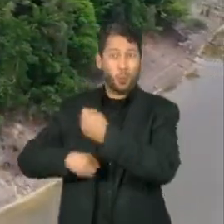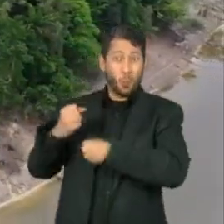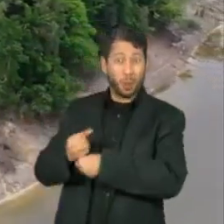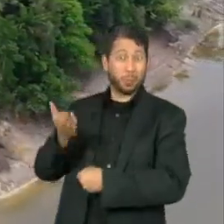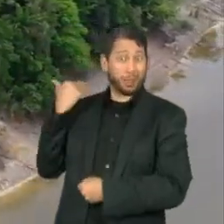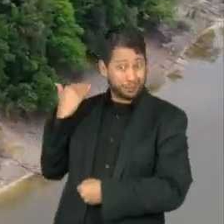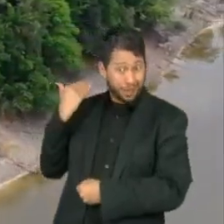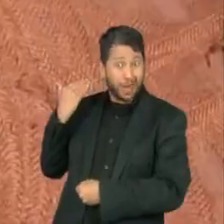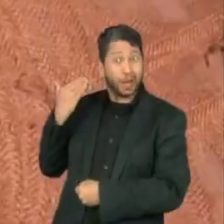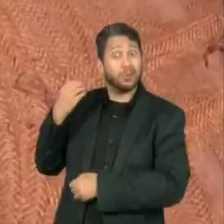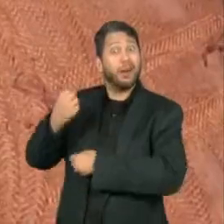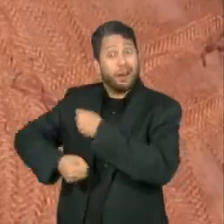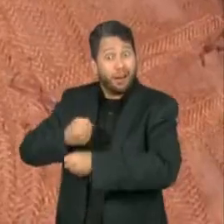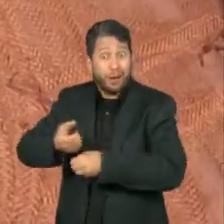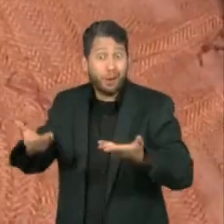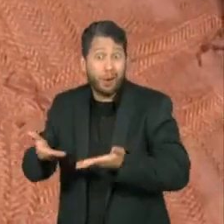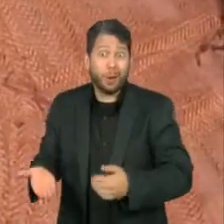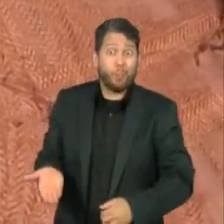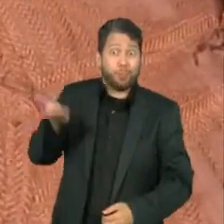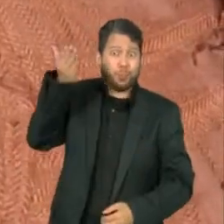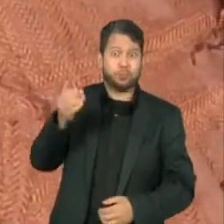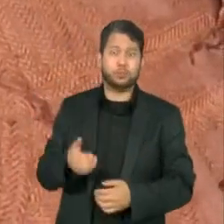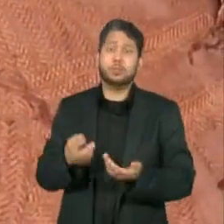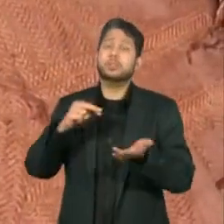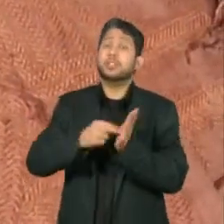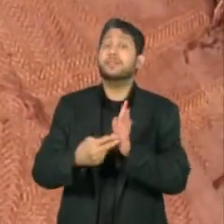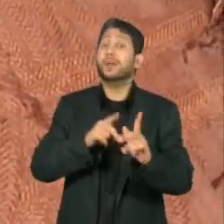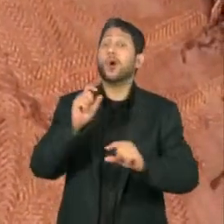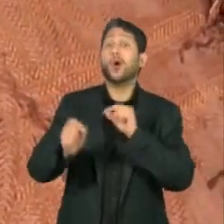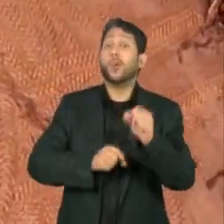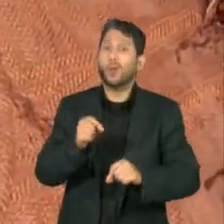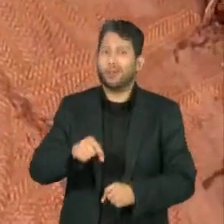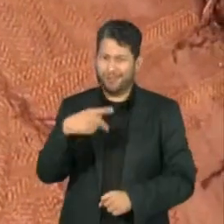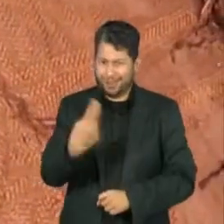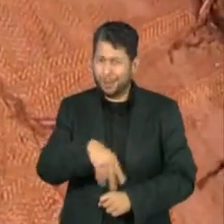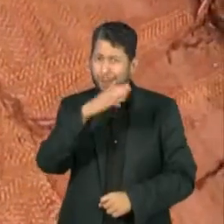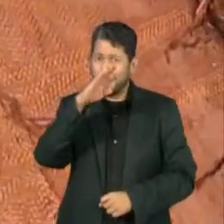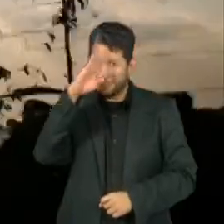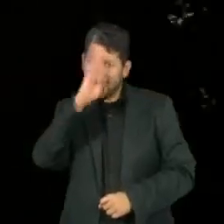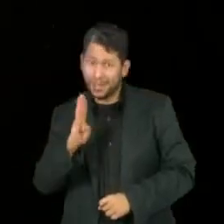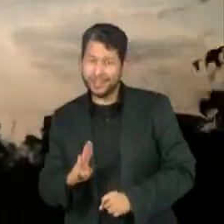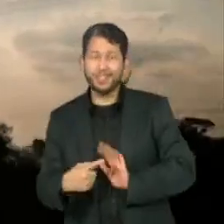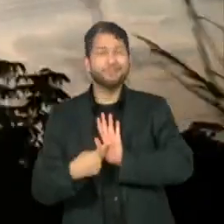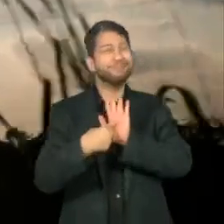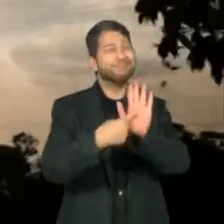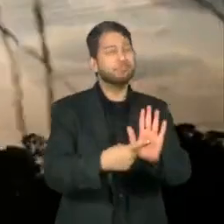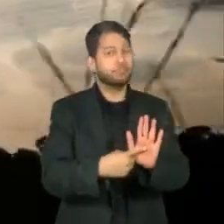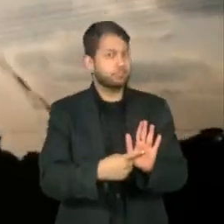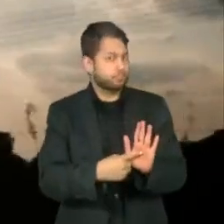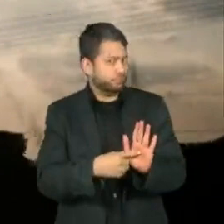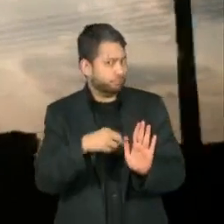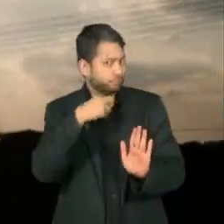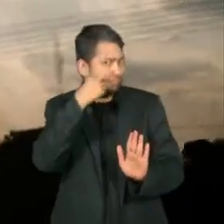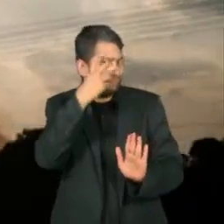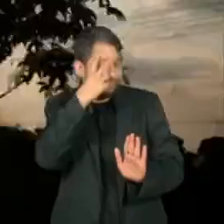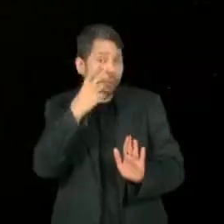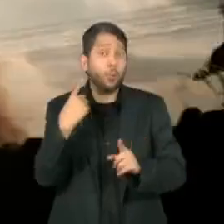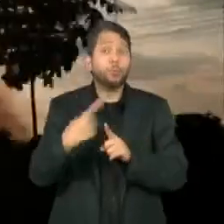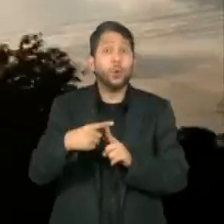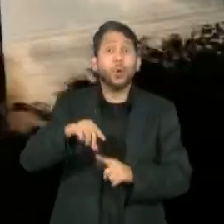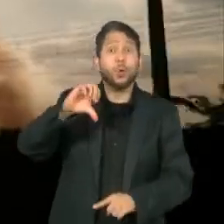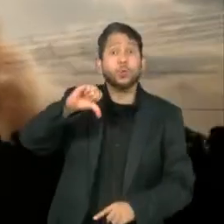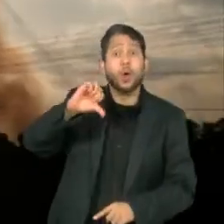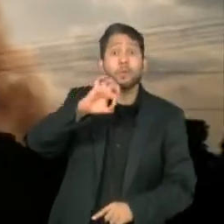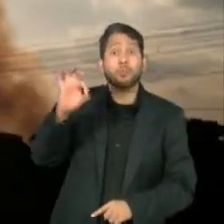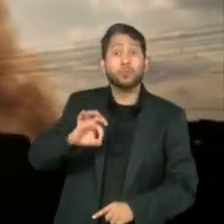período de 2020. Isso contribuiu para o dado constrangedor do aumento de 9% na emissão de gases